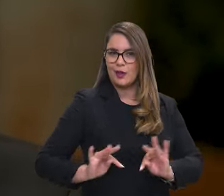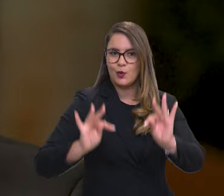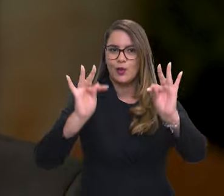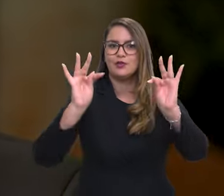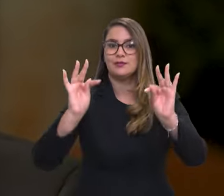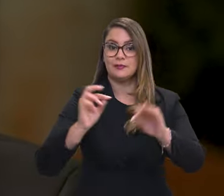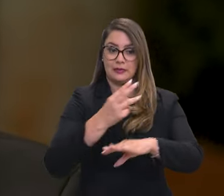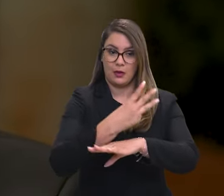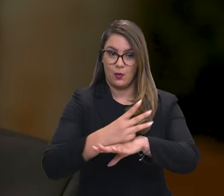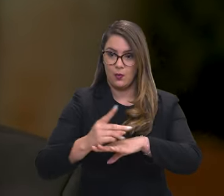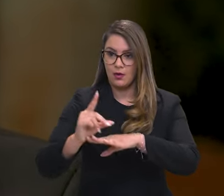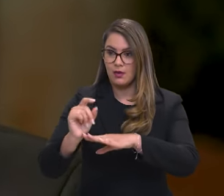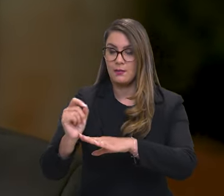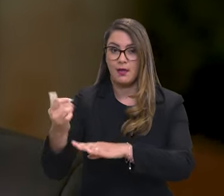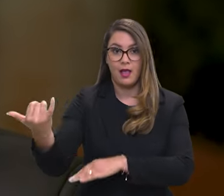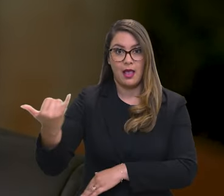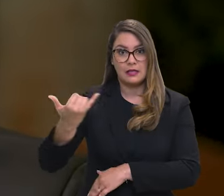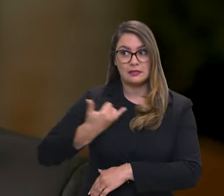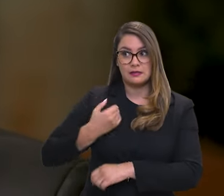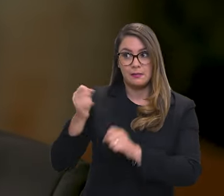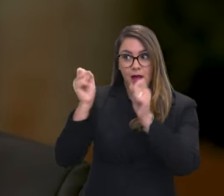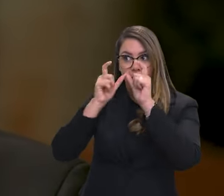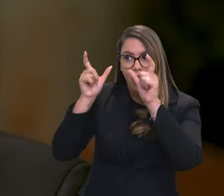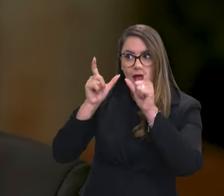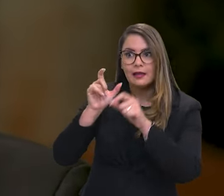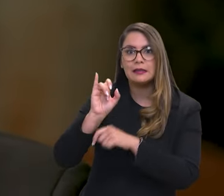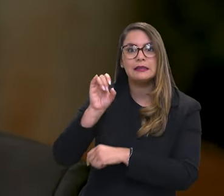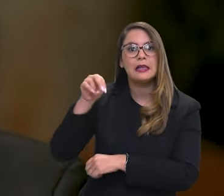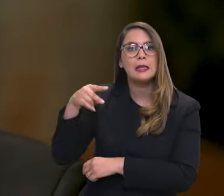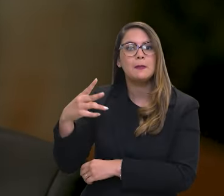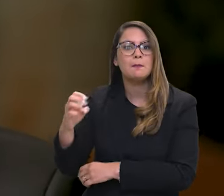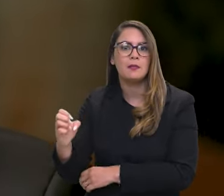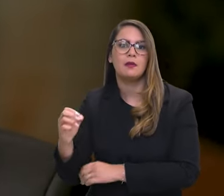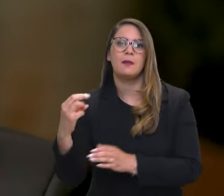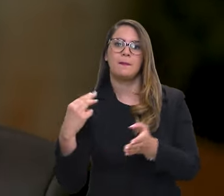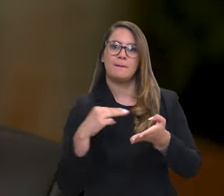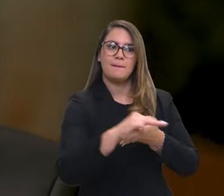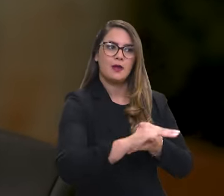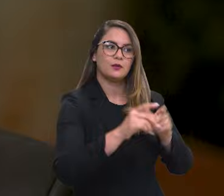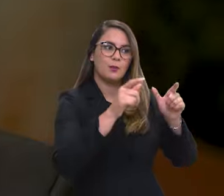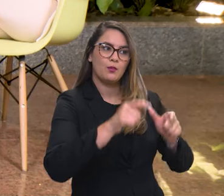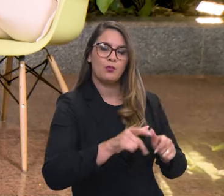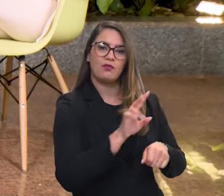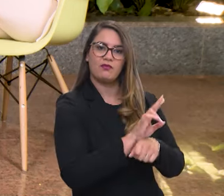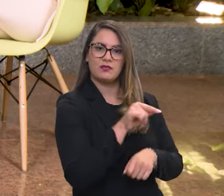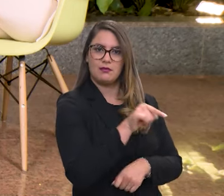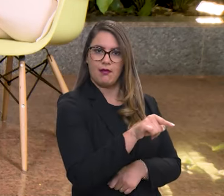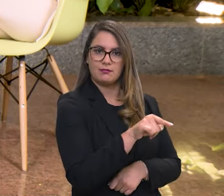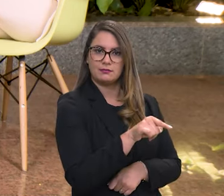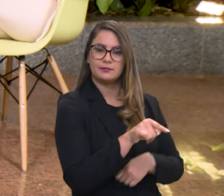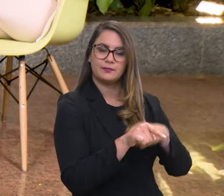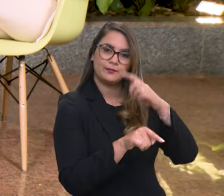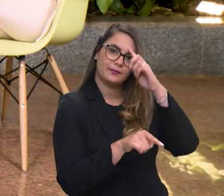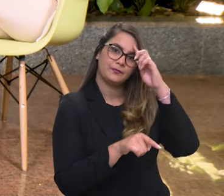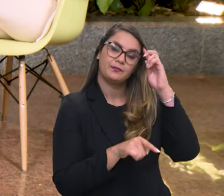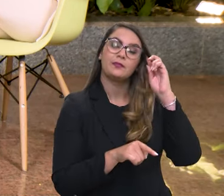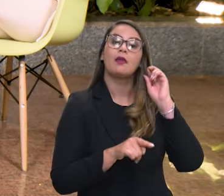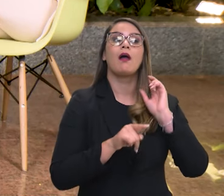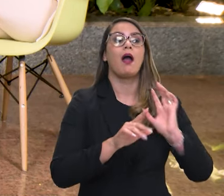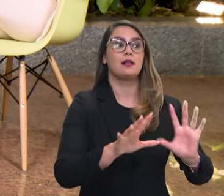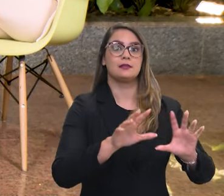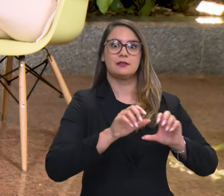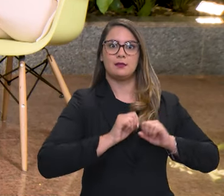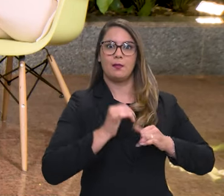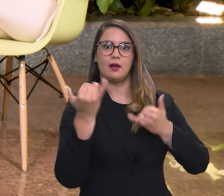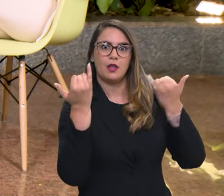INPE, processa esses alertas e encaminha para as equipes de fiscalização. De posse desses dados, gente tem feito o